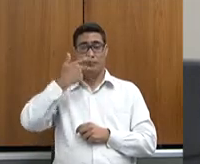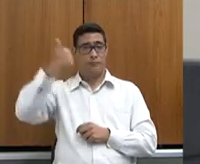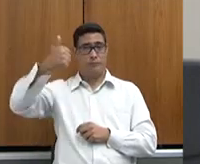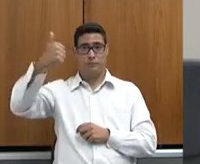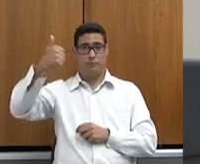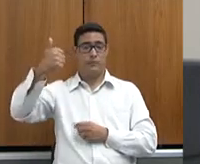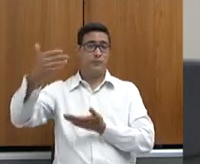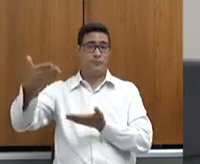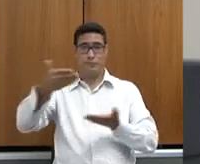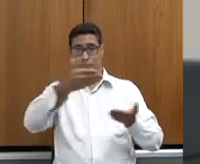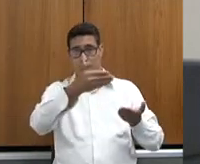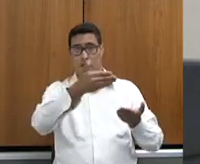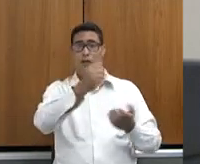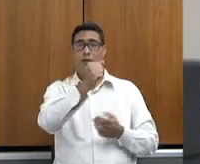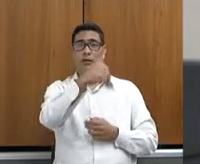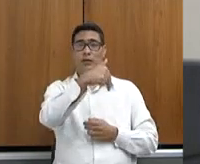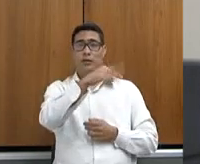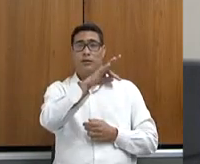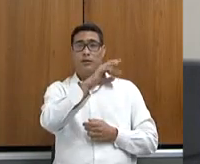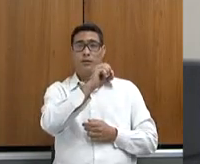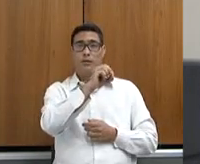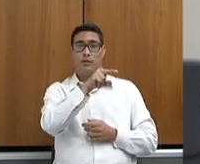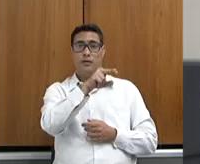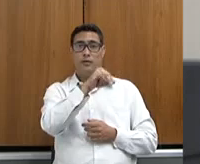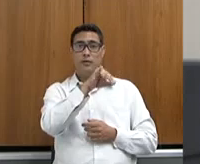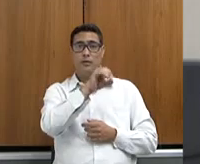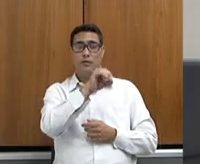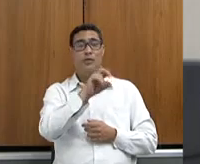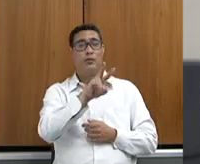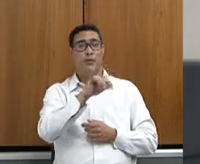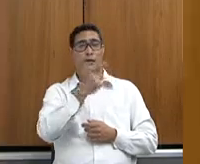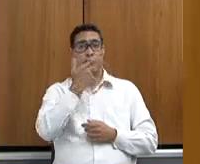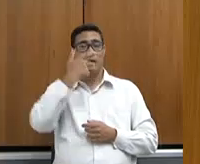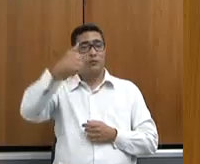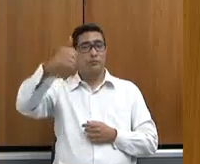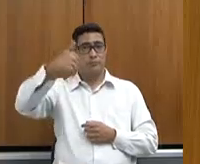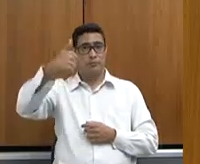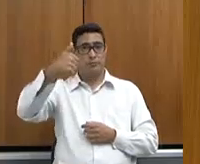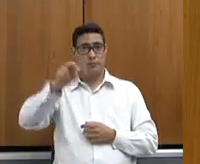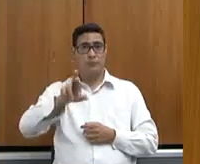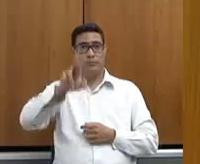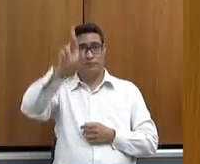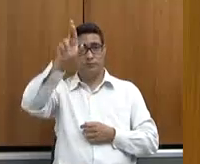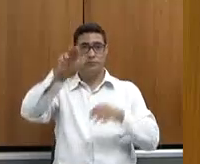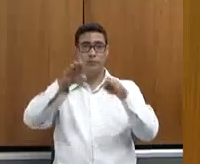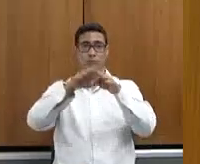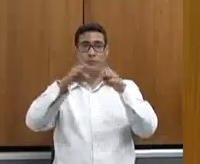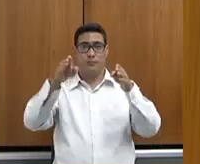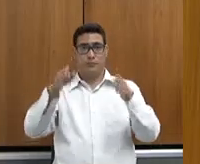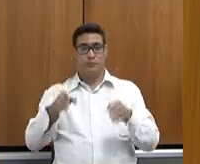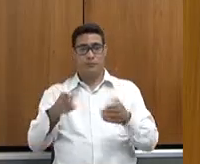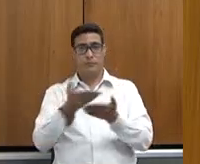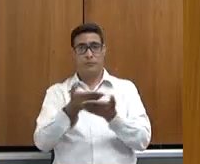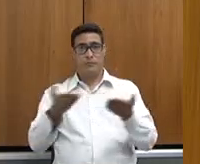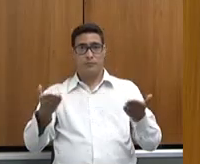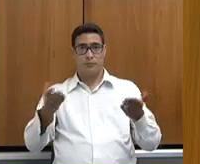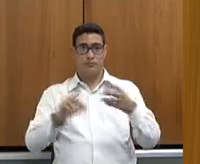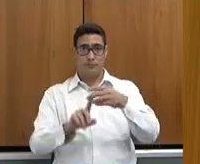deputado Antônio Carlos Arantes, primeiro vice-presidente da Assembleia como integrante da mesa, tem a prioridade de dar a fala.